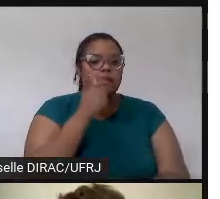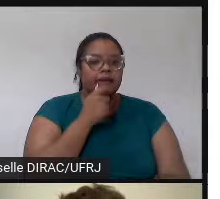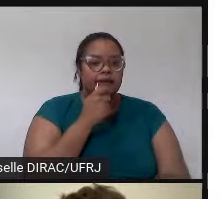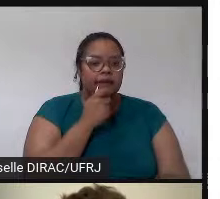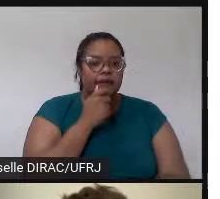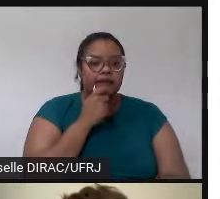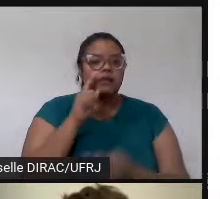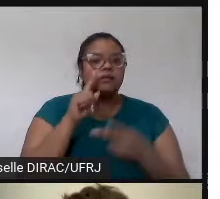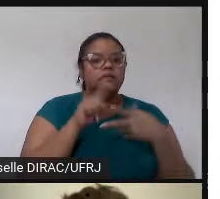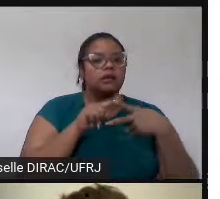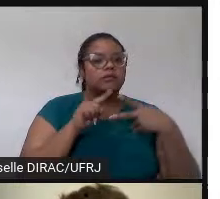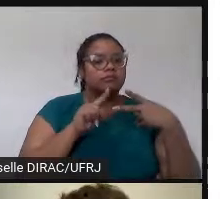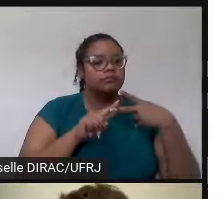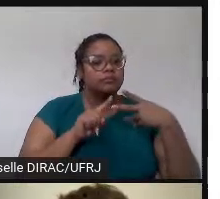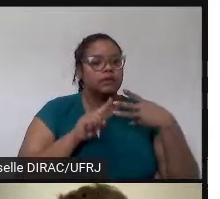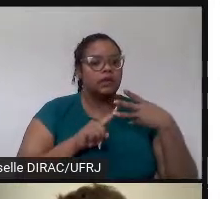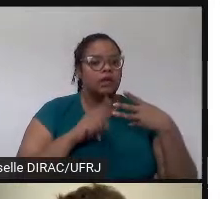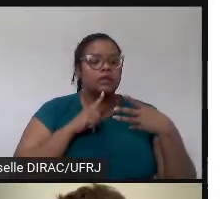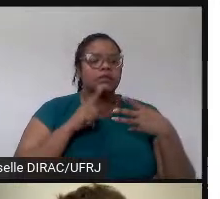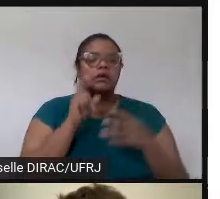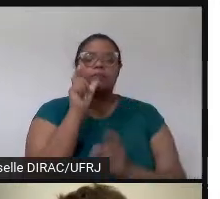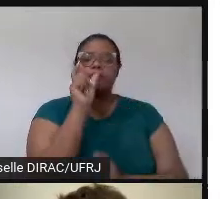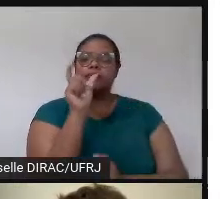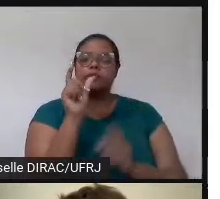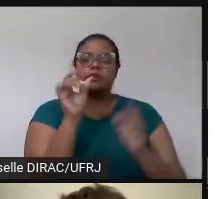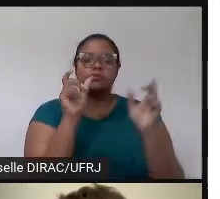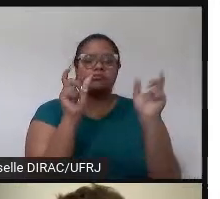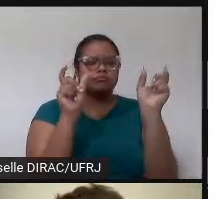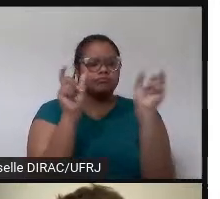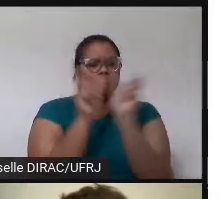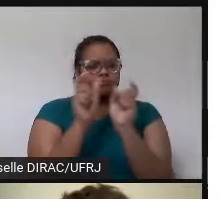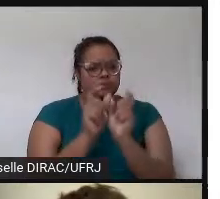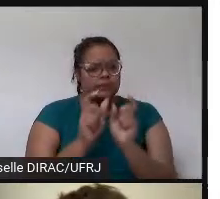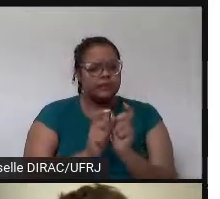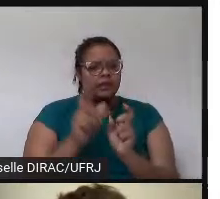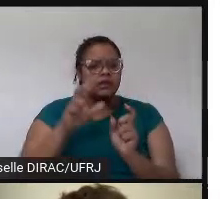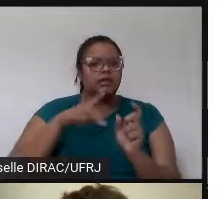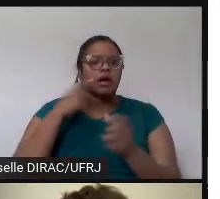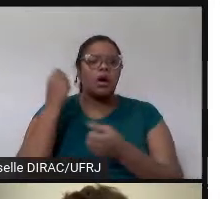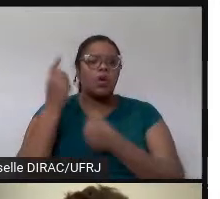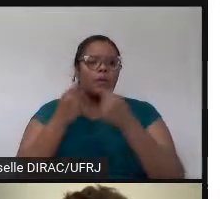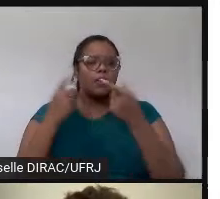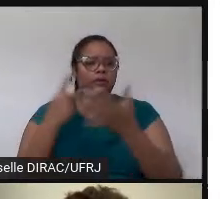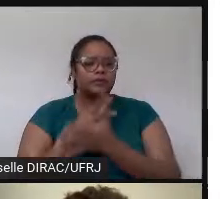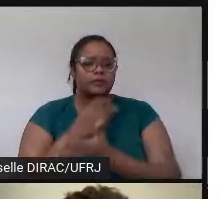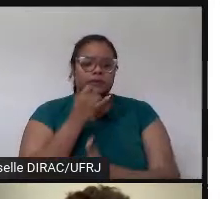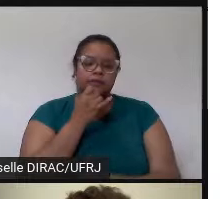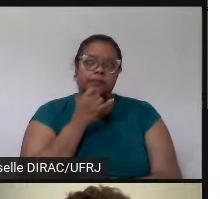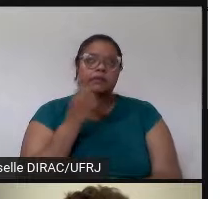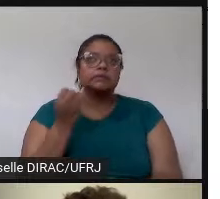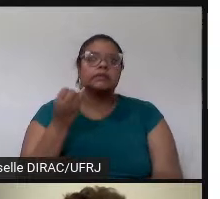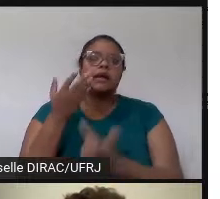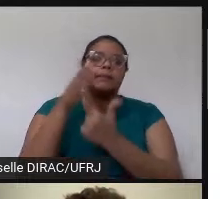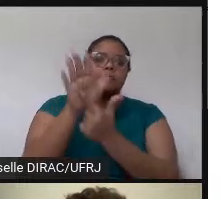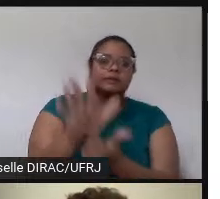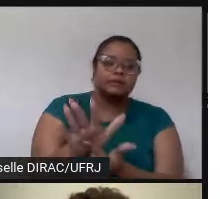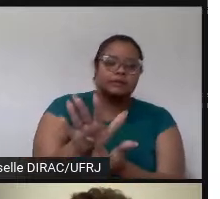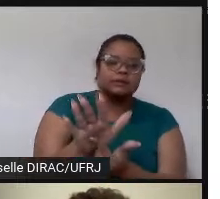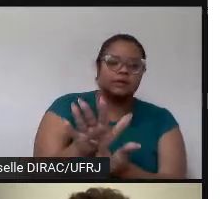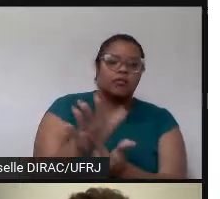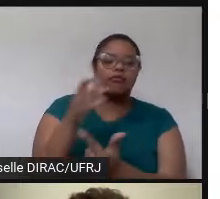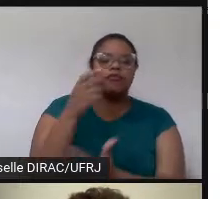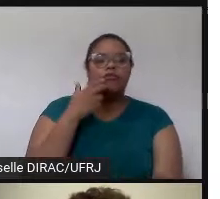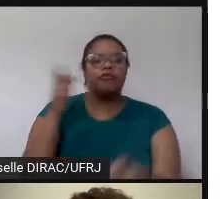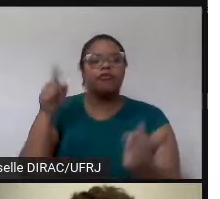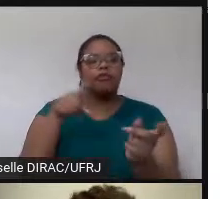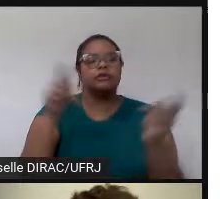of language, que são pequenas expressões que a gente usa em determinadas situações. Então, por exemplo, numa apresentação, você